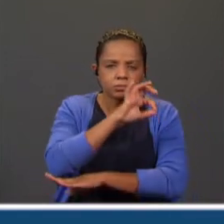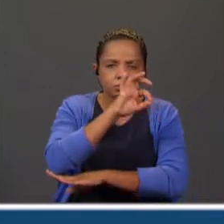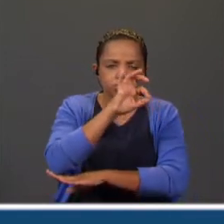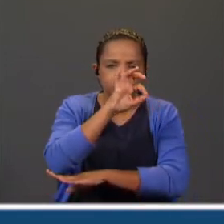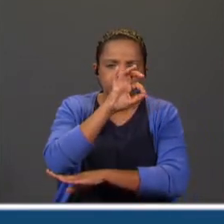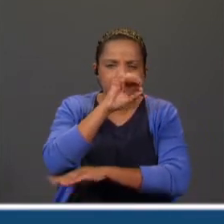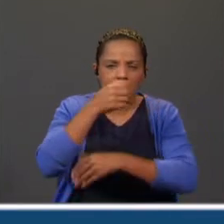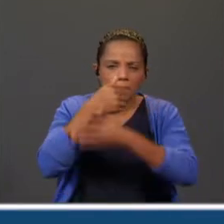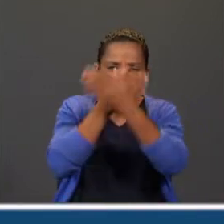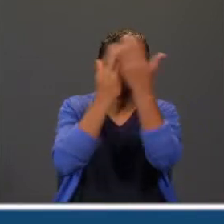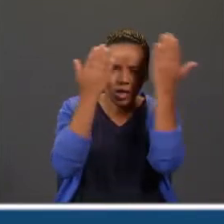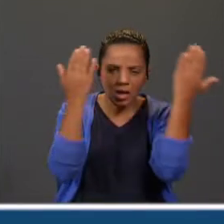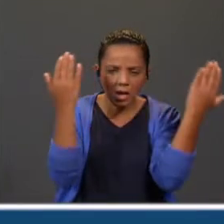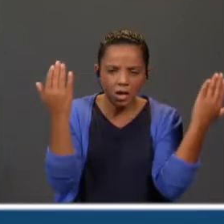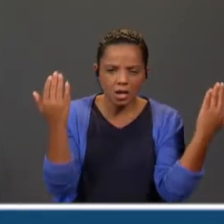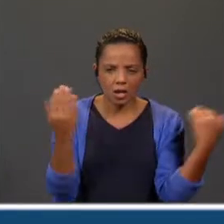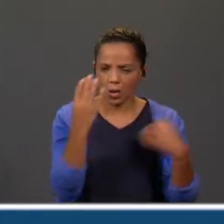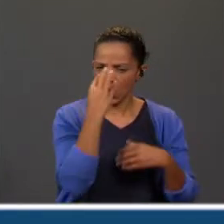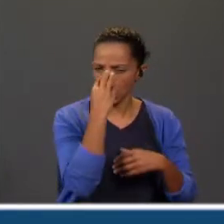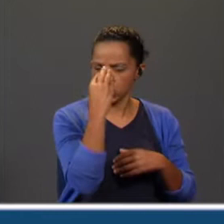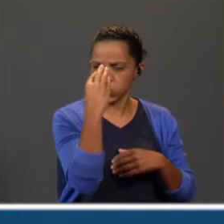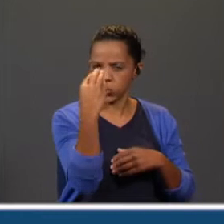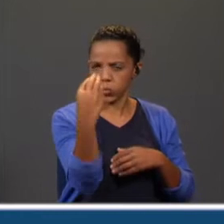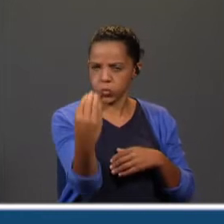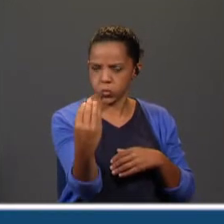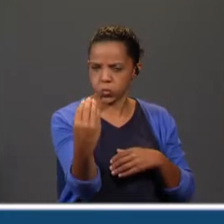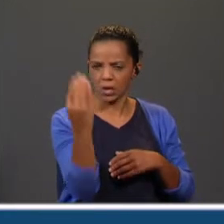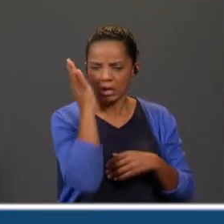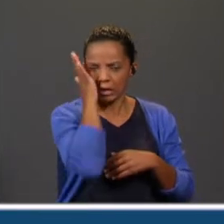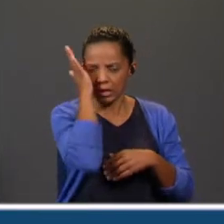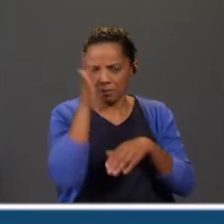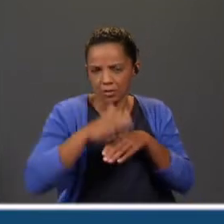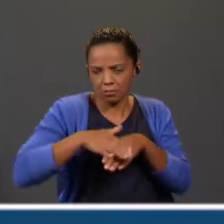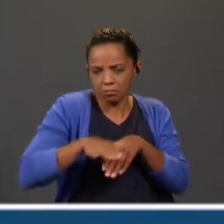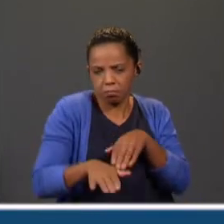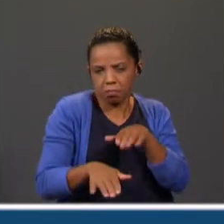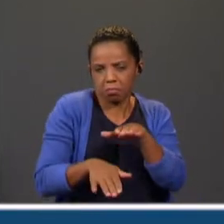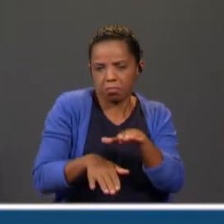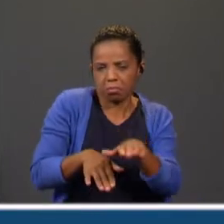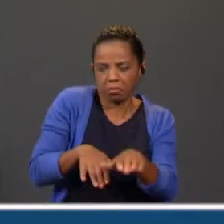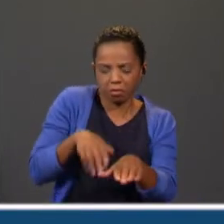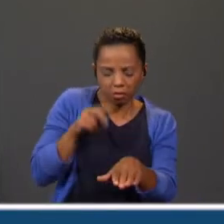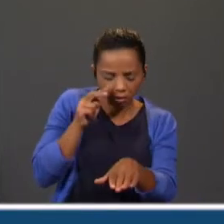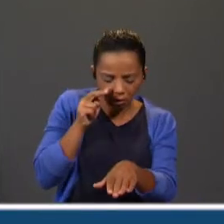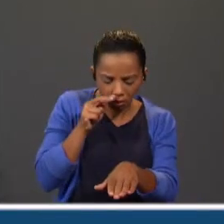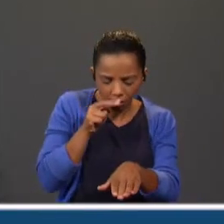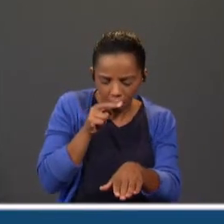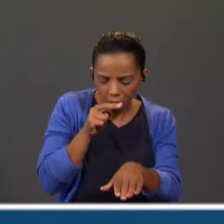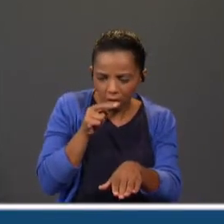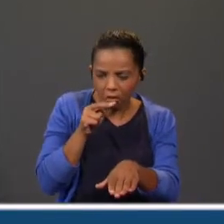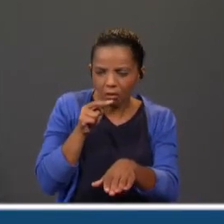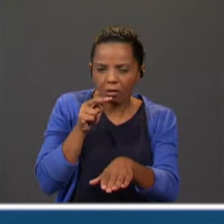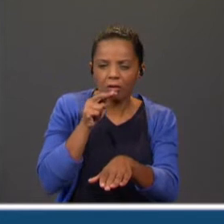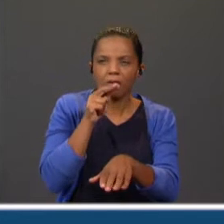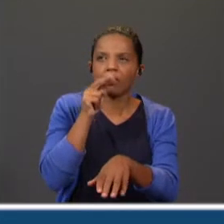o urso formigueiro saía da cama. De olhitos, piscos, pousados no chão, espreita